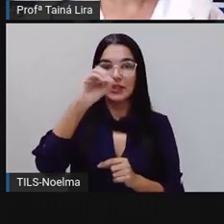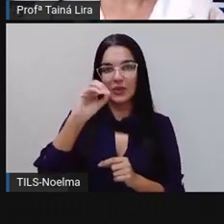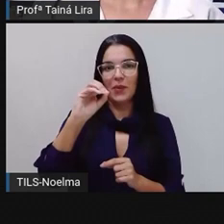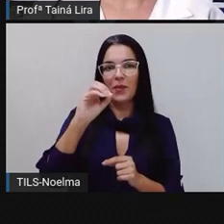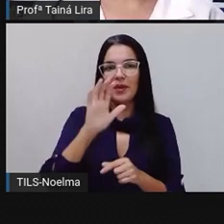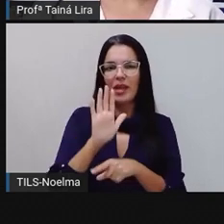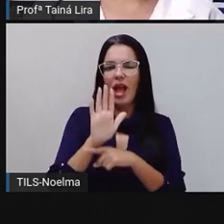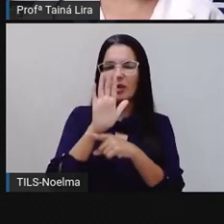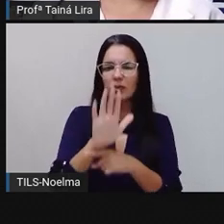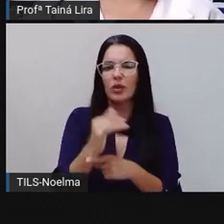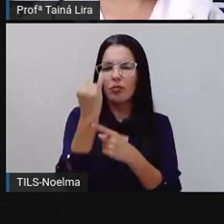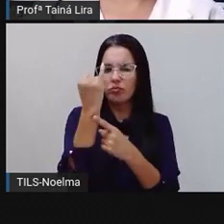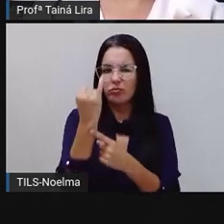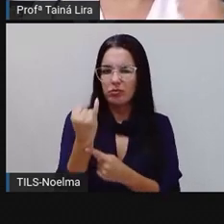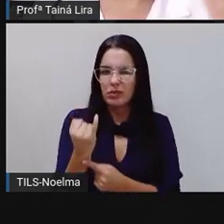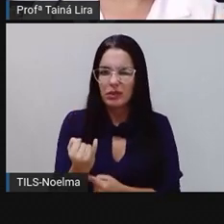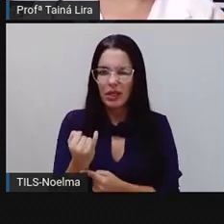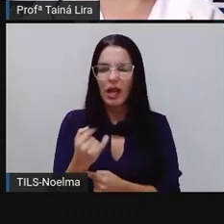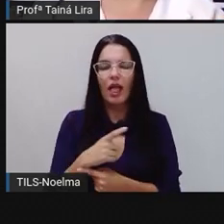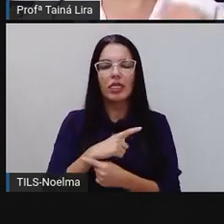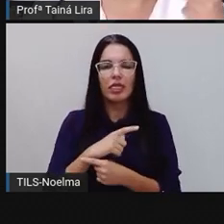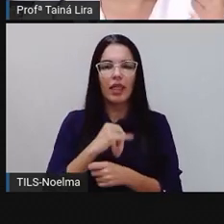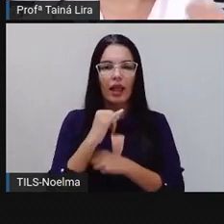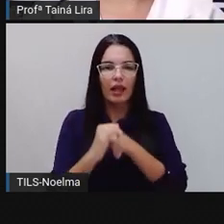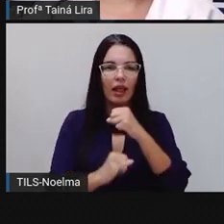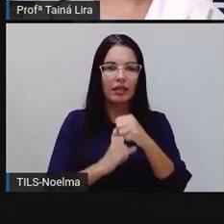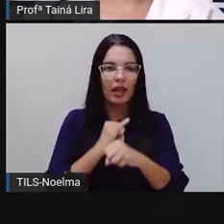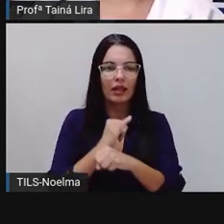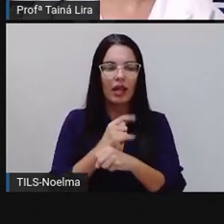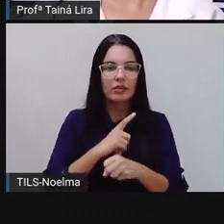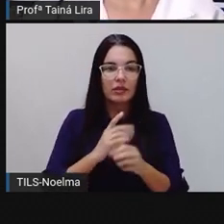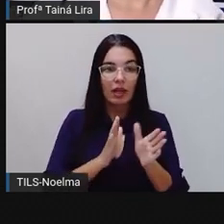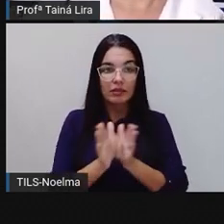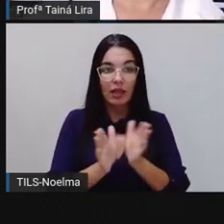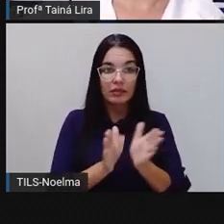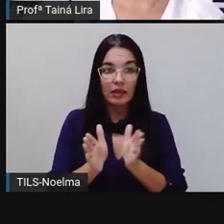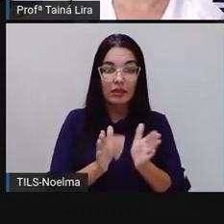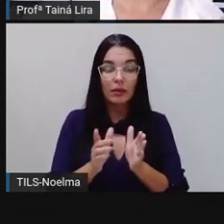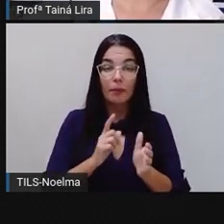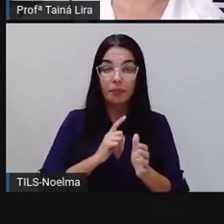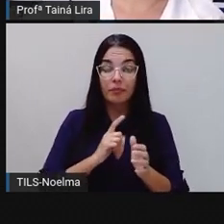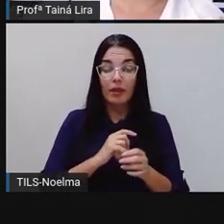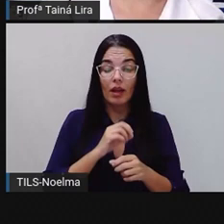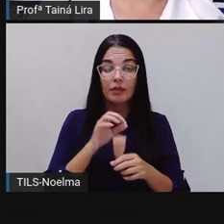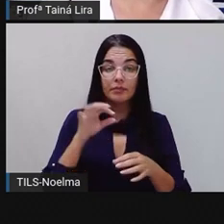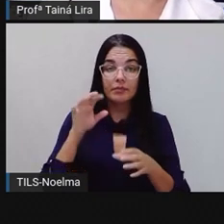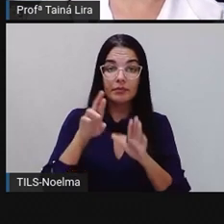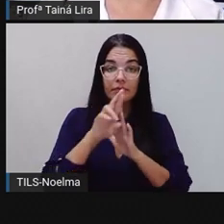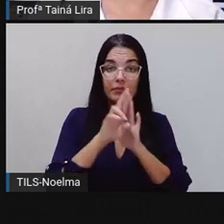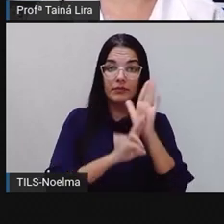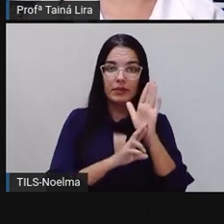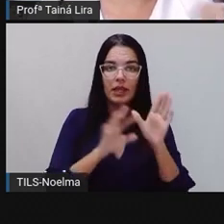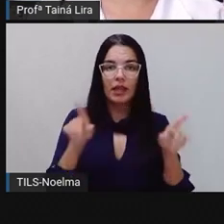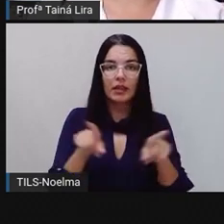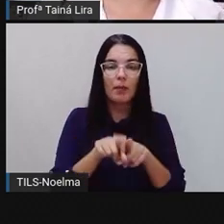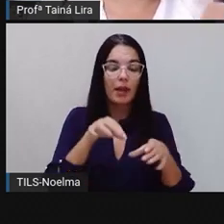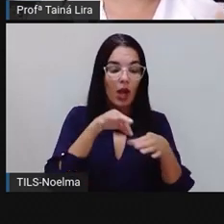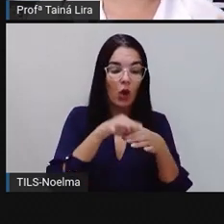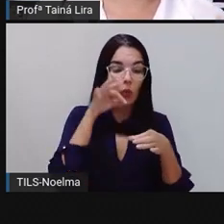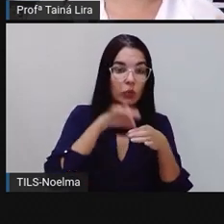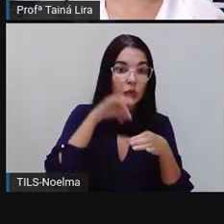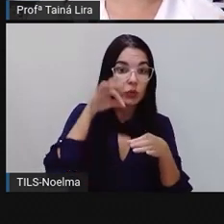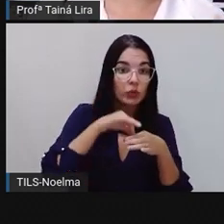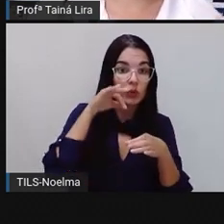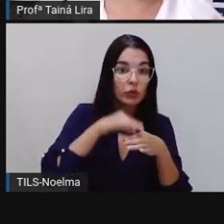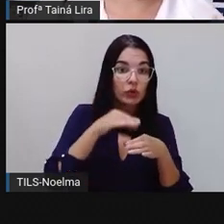bom? Tem a receita na internet, quem tiver acesso. Aqui o nosso chá, ó, de abacaxi, de